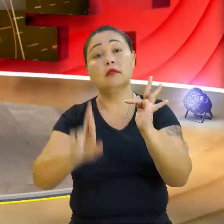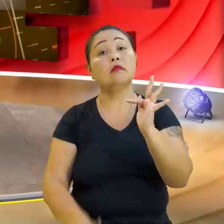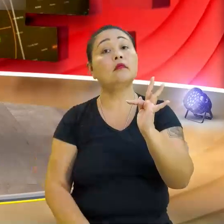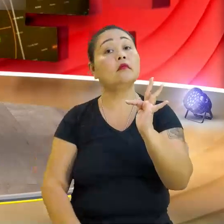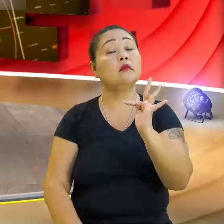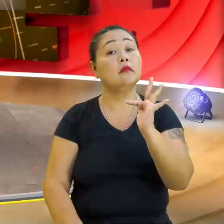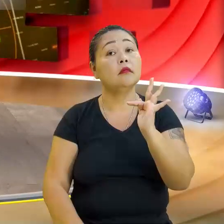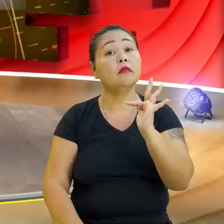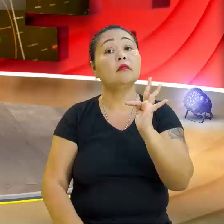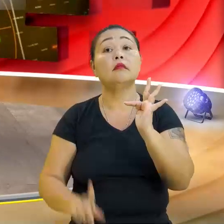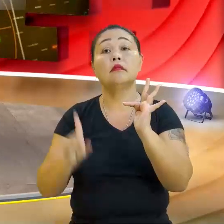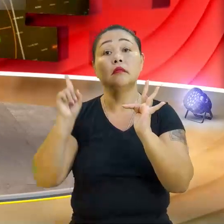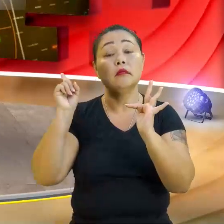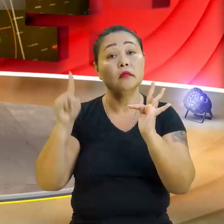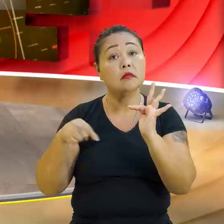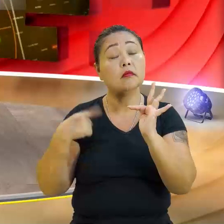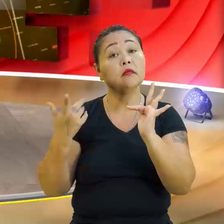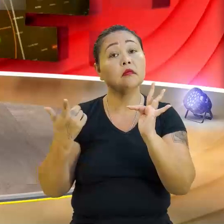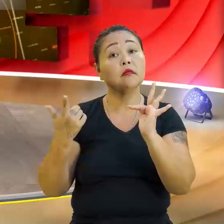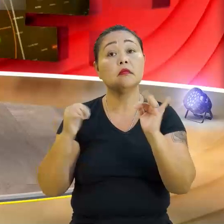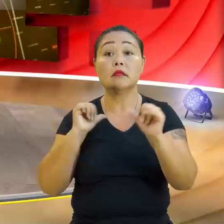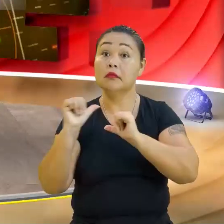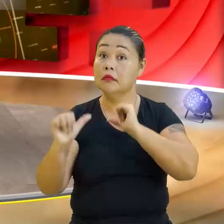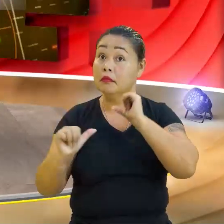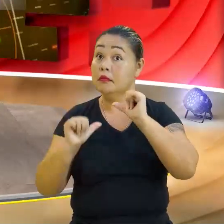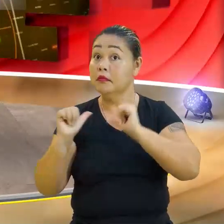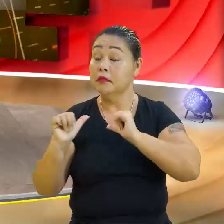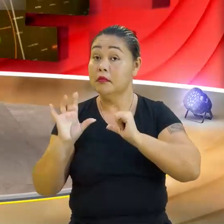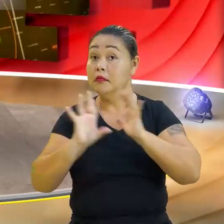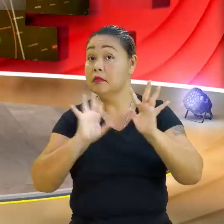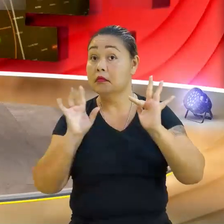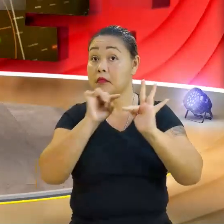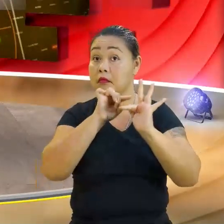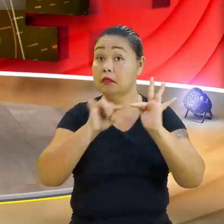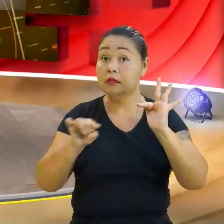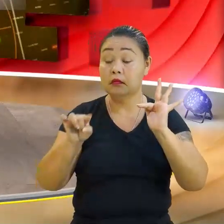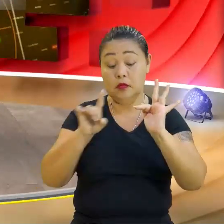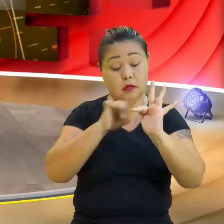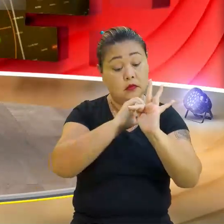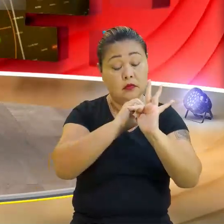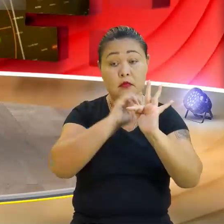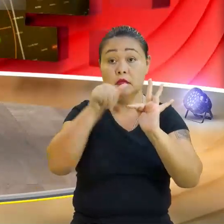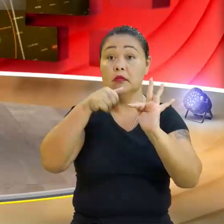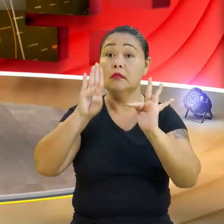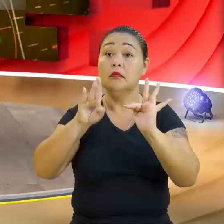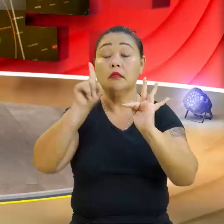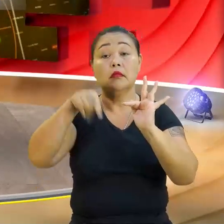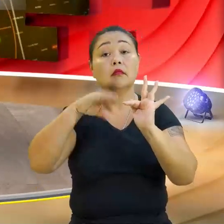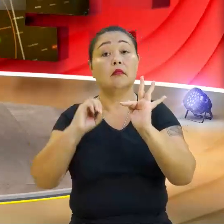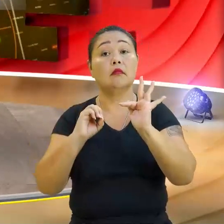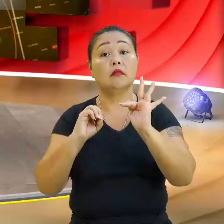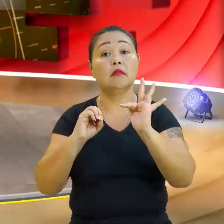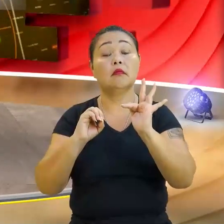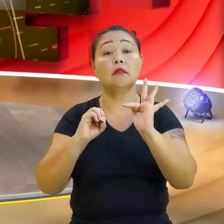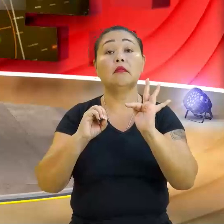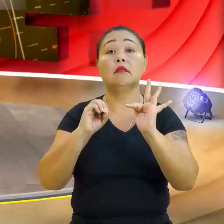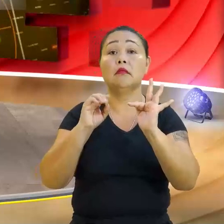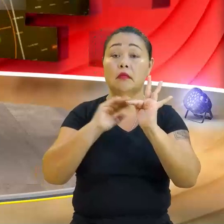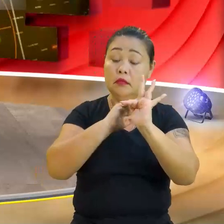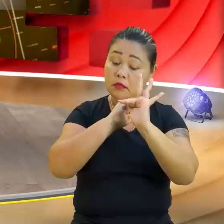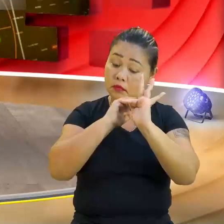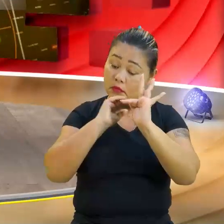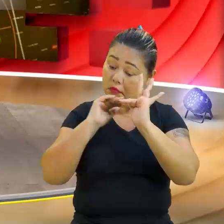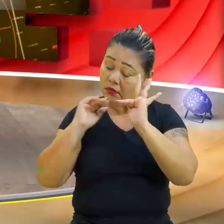É, detalhe da linear... É só a troca, não é que em uma delas o A é zero, na outra o B é zero. Em uma delas o gráfico é uma